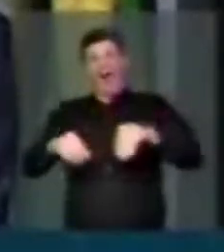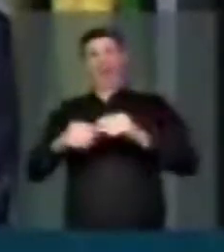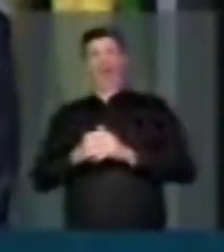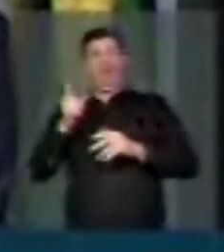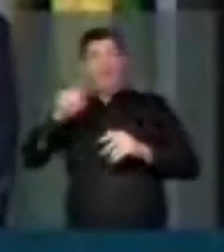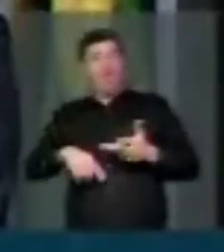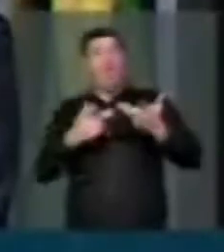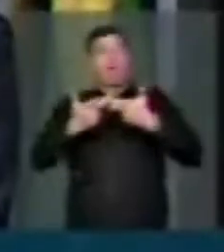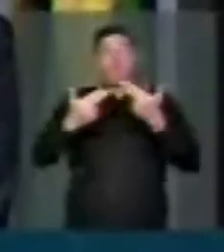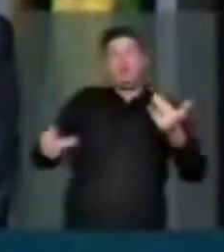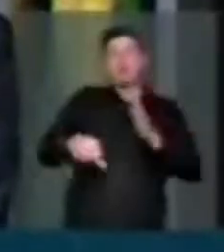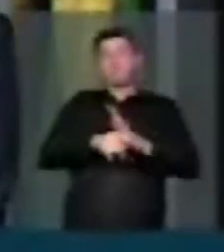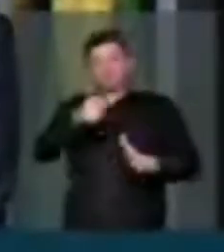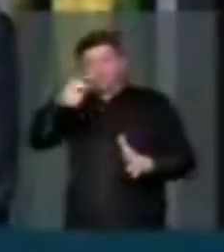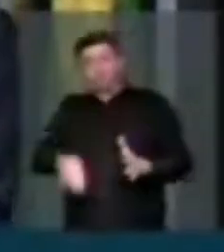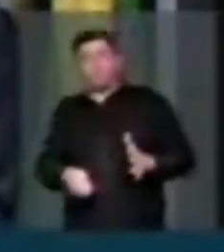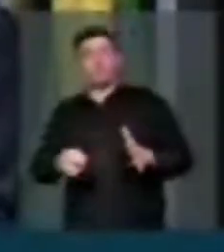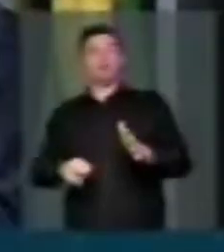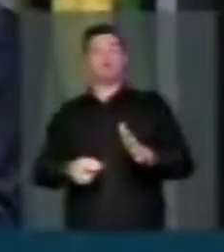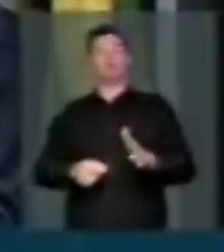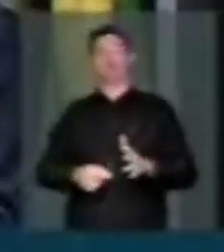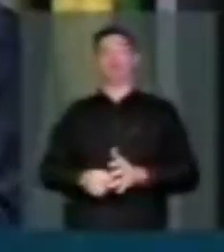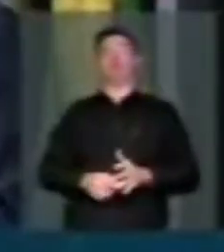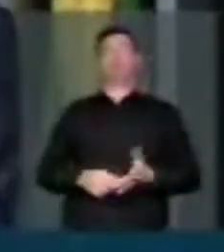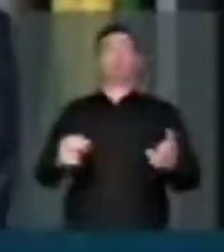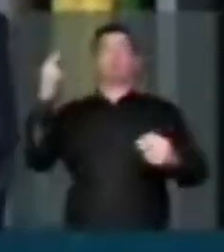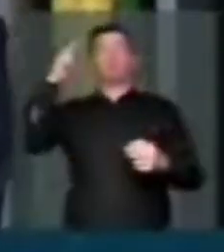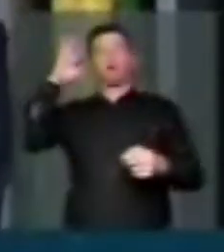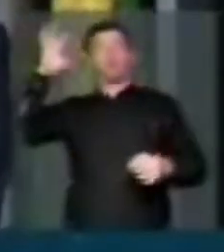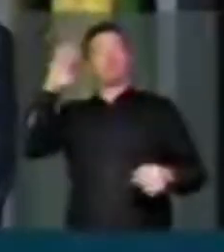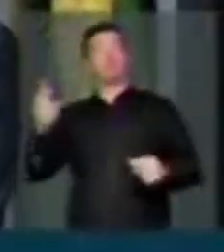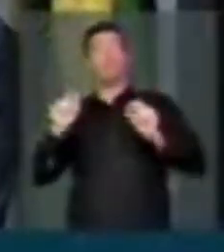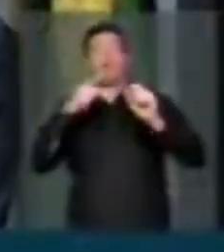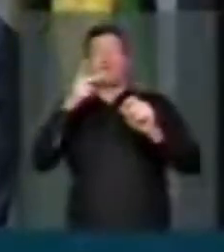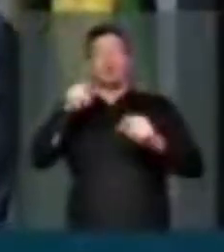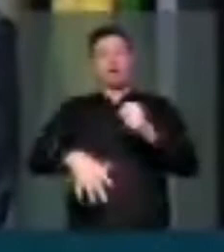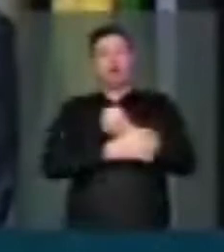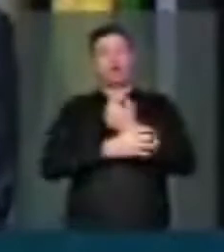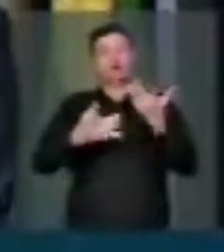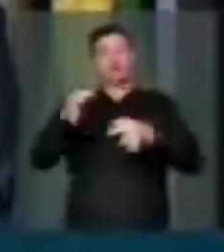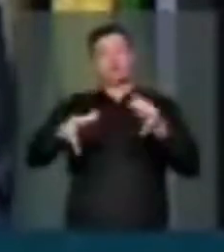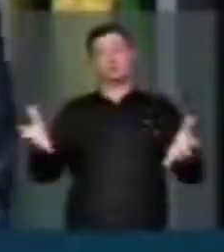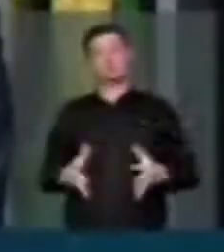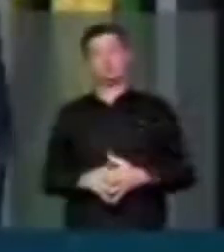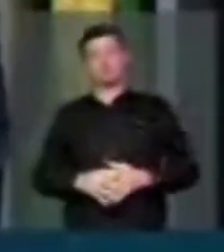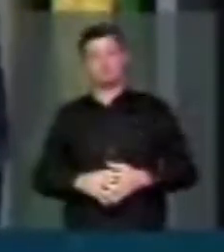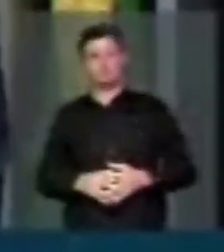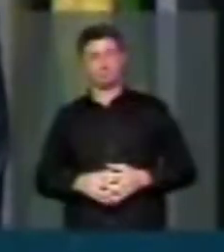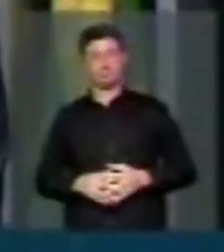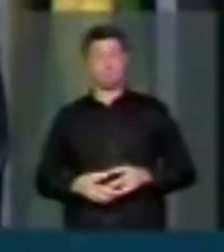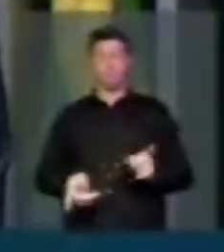arbitrariedades que nem de longe se alinham à propalada garantia jurídica. Ao